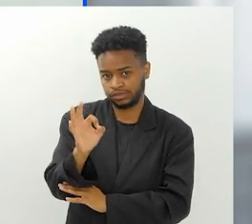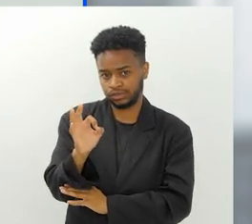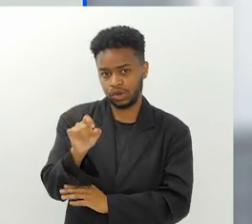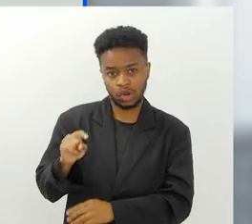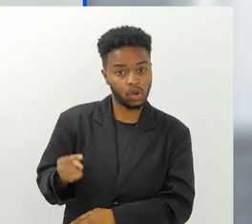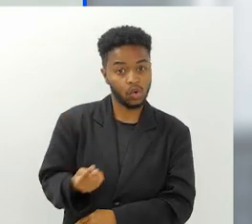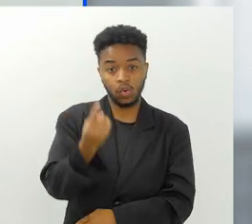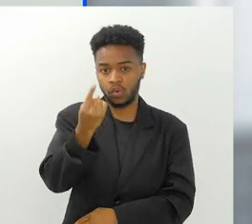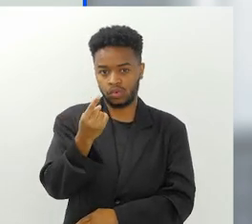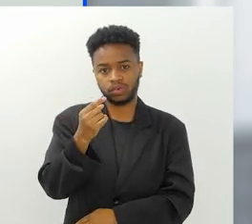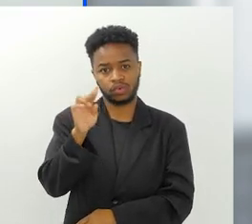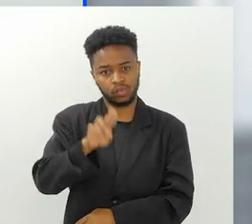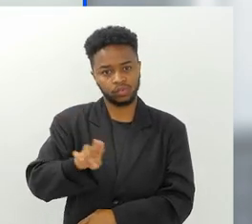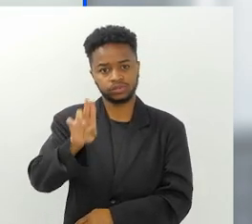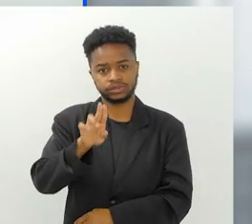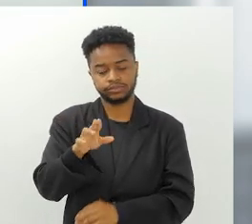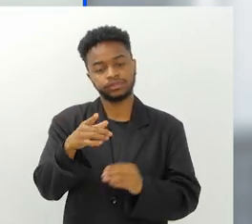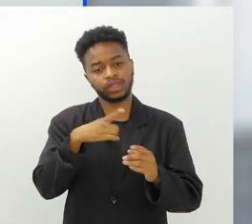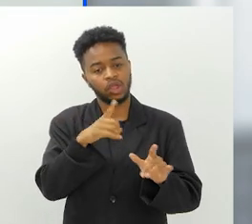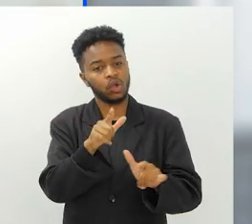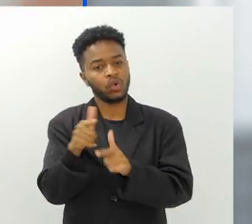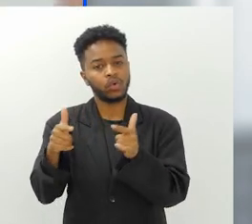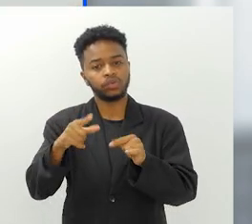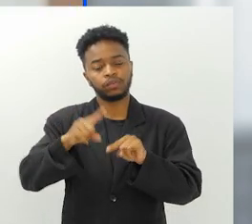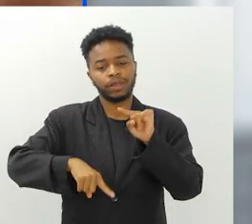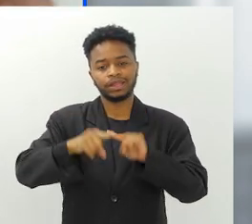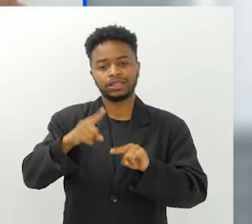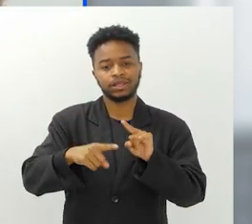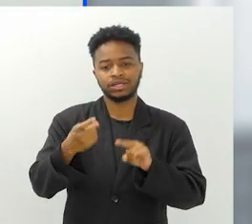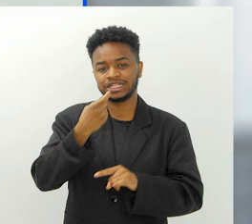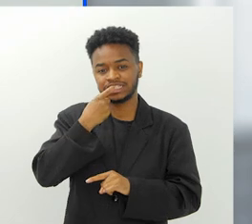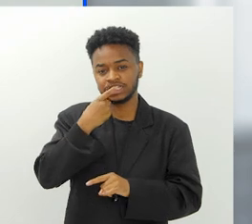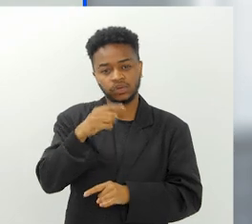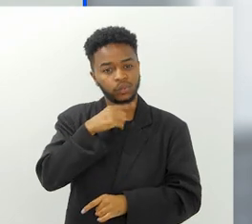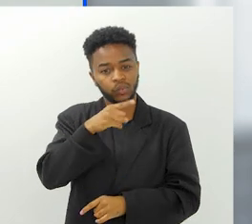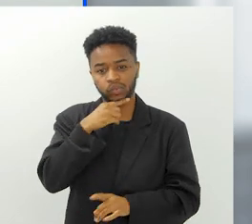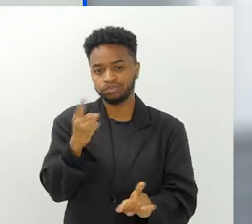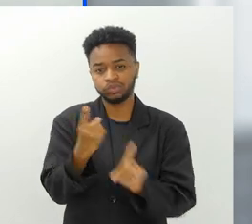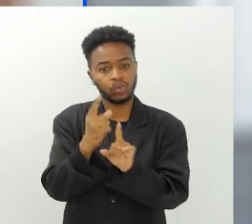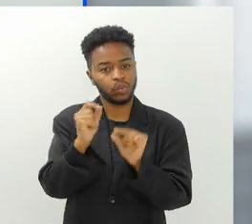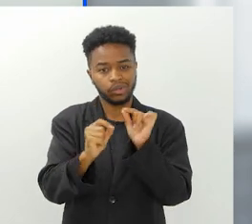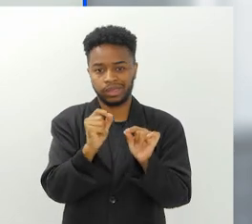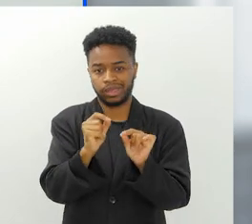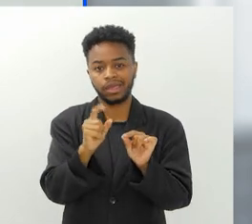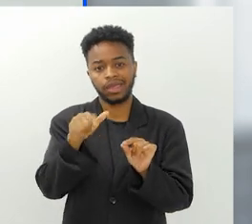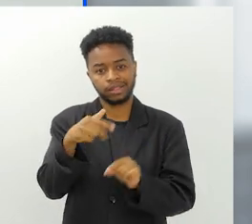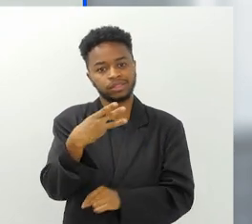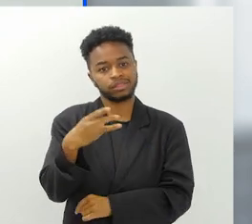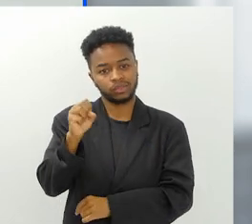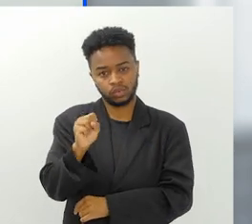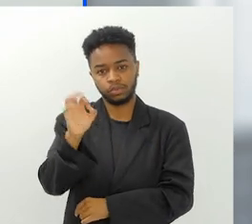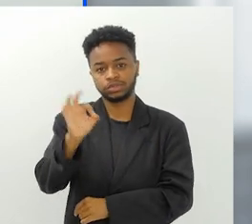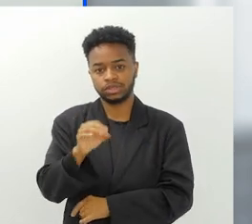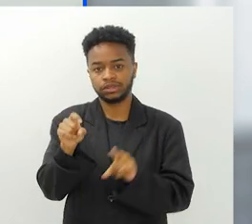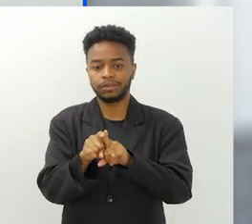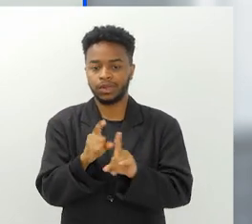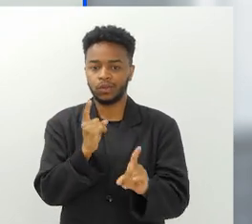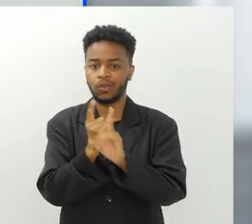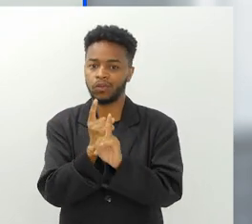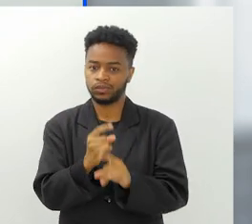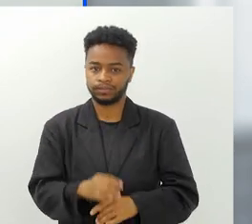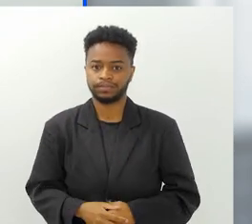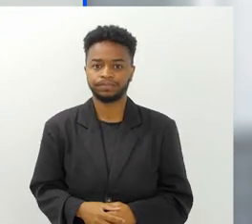38% de tudo que a gente encontrou. Mas aí tem o plástico não identificado que é 38% que foi a outra segunda parte também